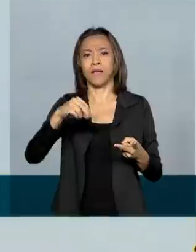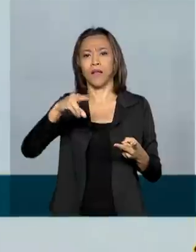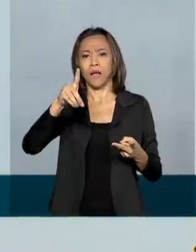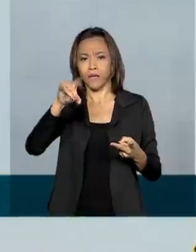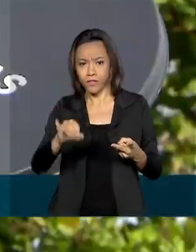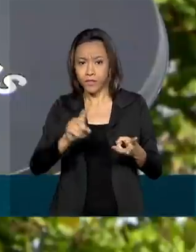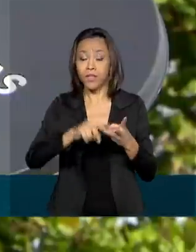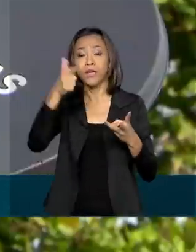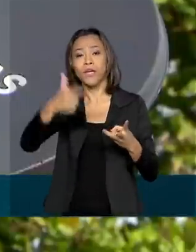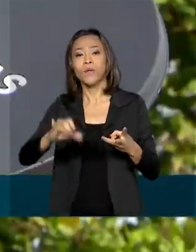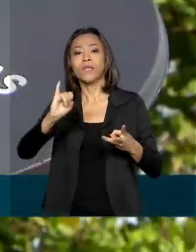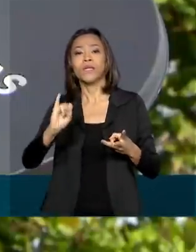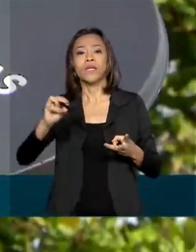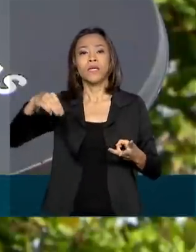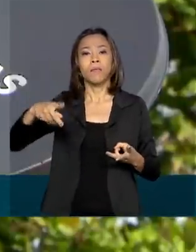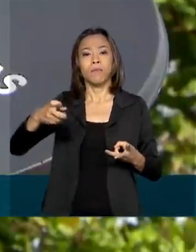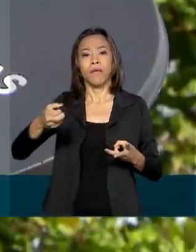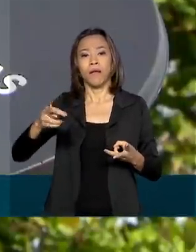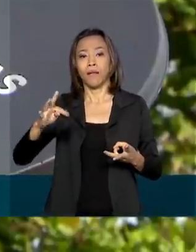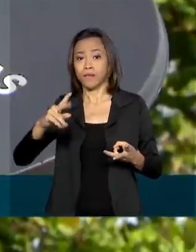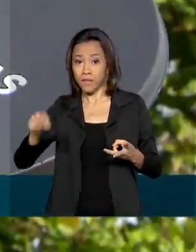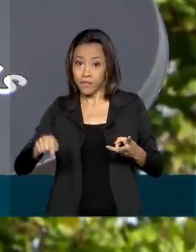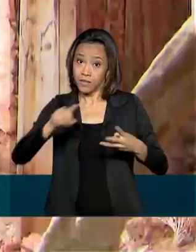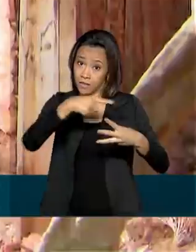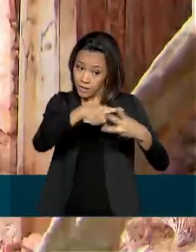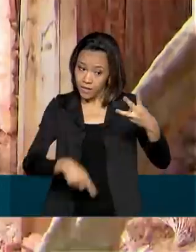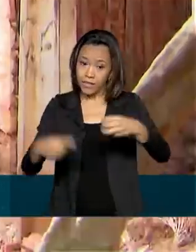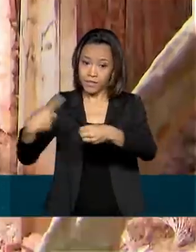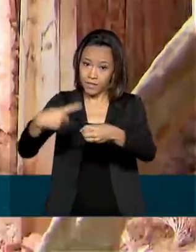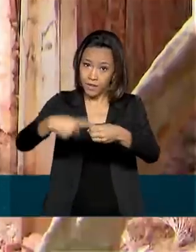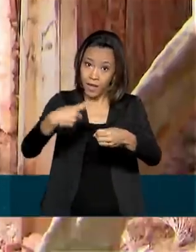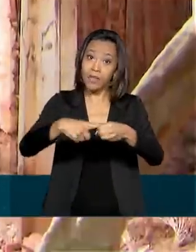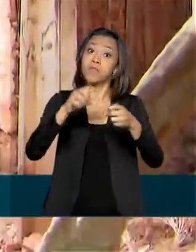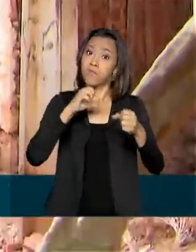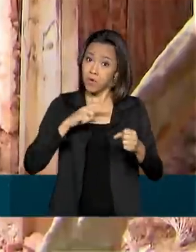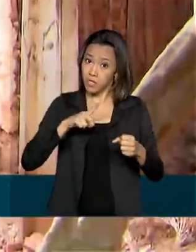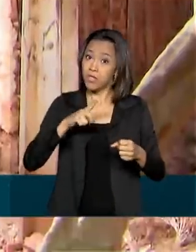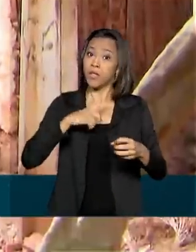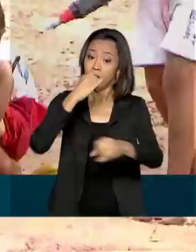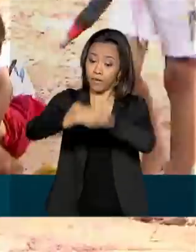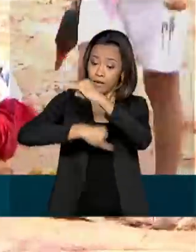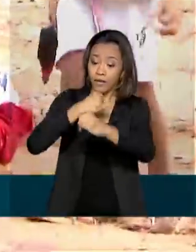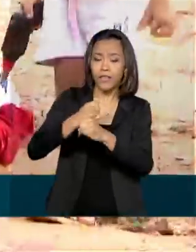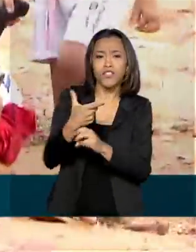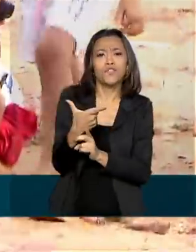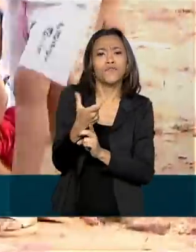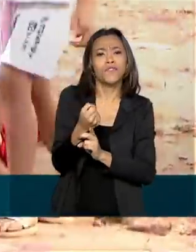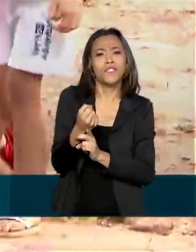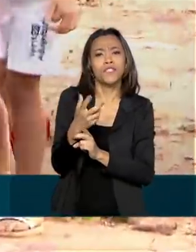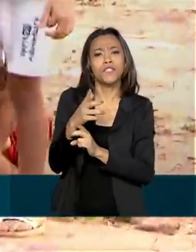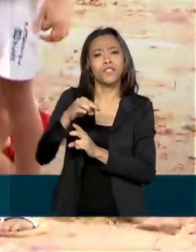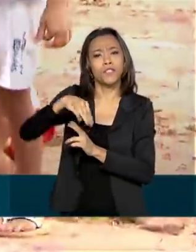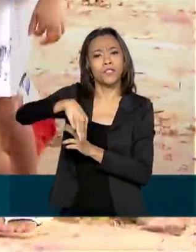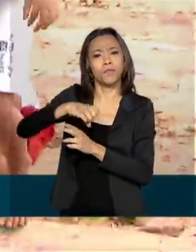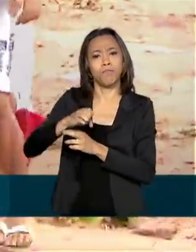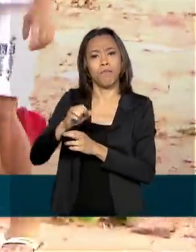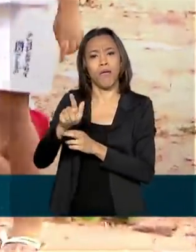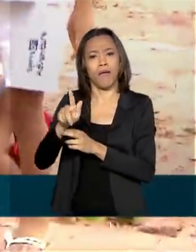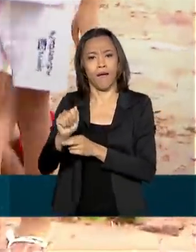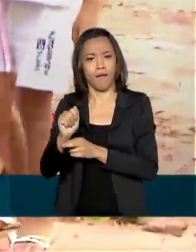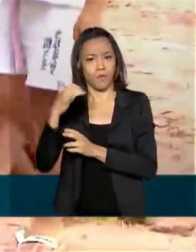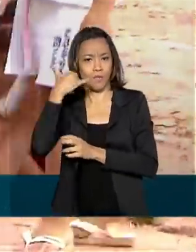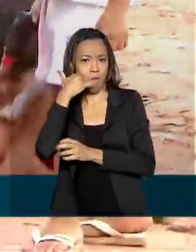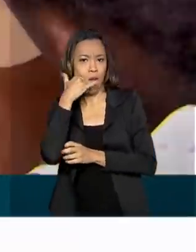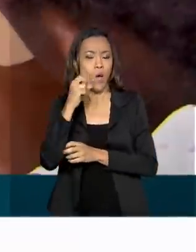em um raio de 200 metros da antena poderá contar com a internet ilimitada de 20 megas, no celular ou no computador.